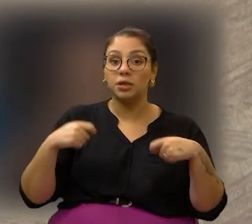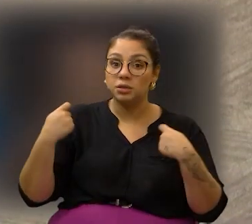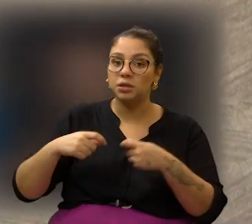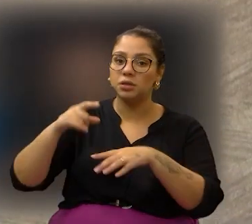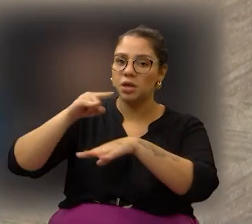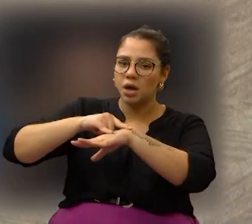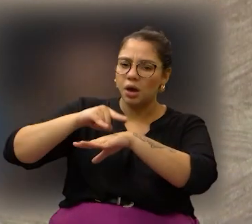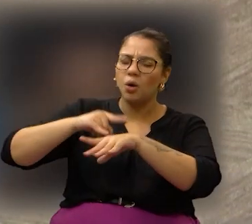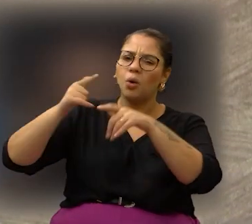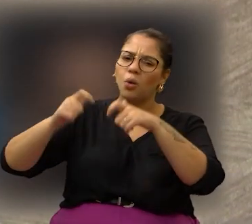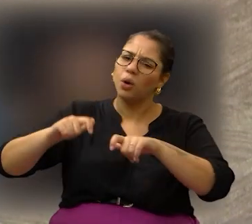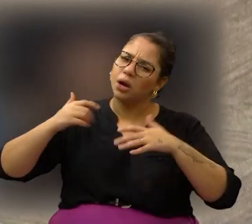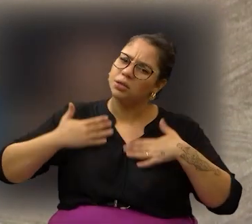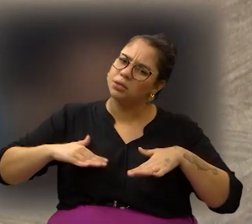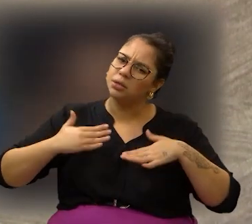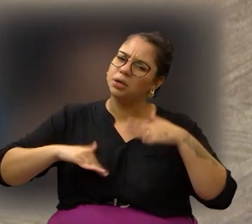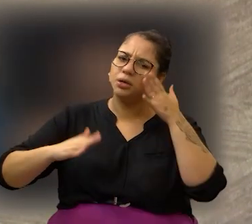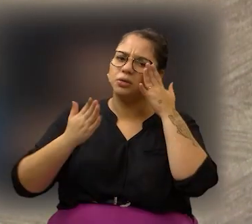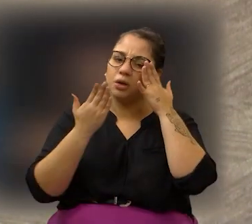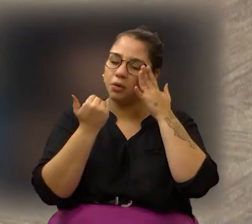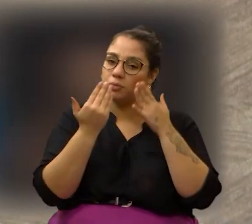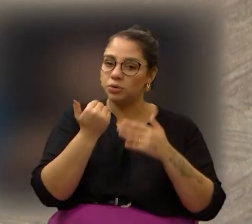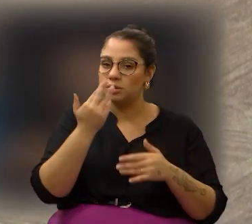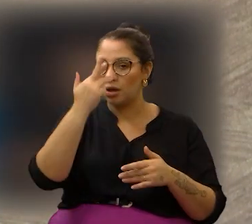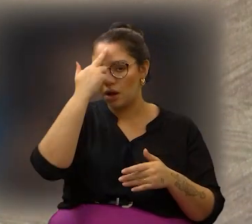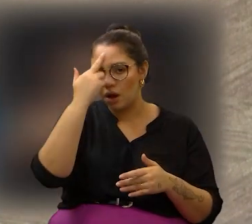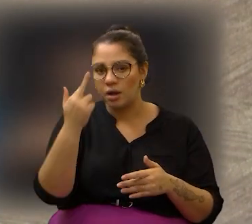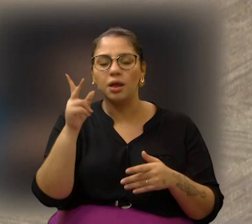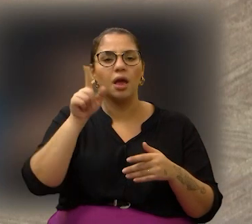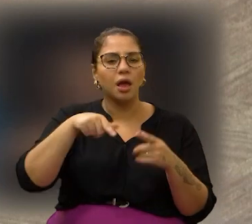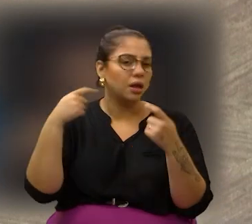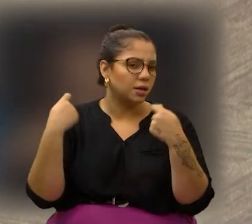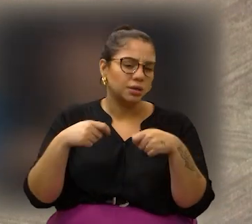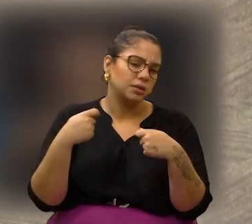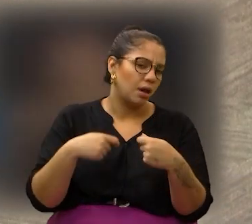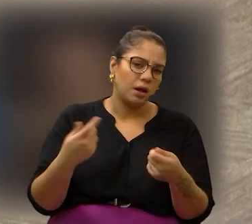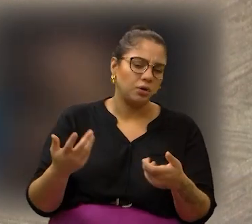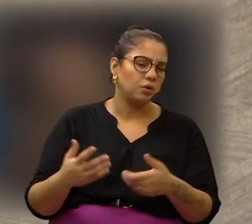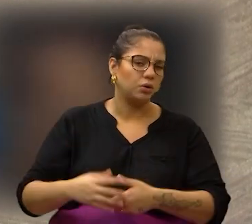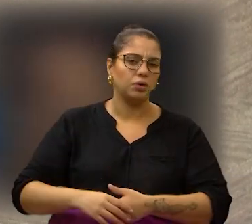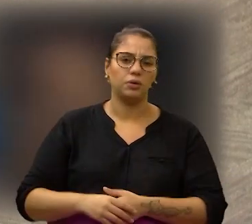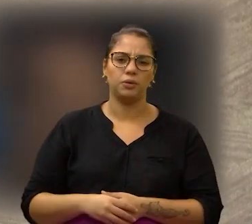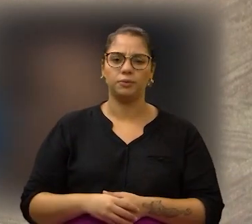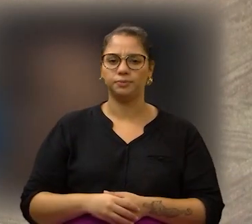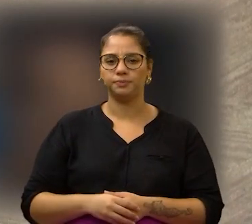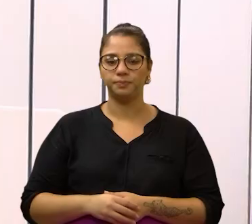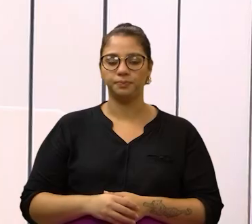esses banheiros, lugar de descanso, para eles almoçarem, entendeu? Eu acho que é necessário sair para eles.